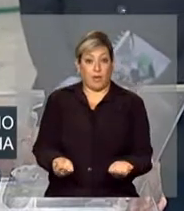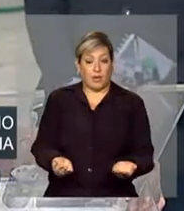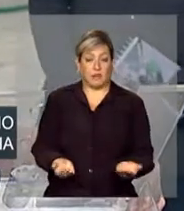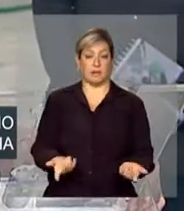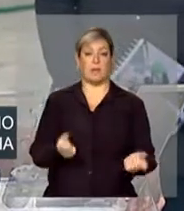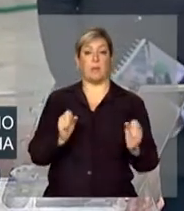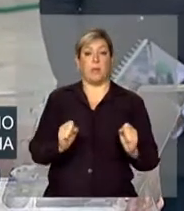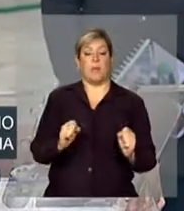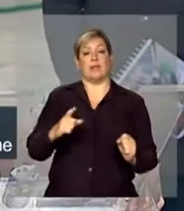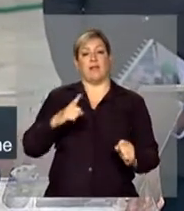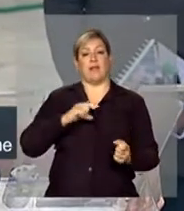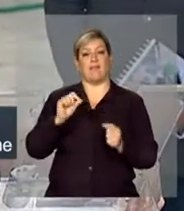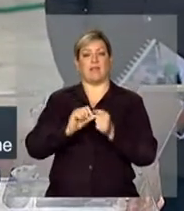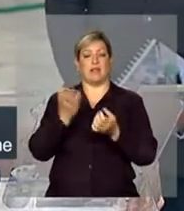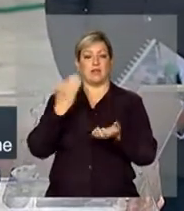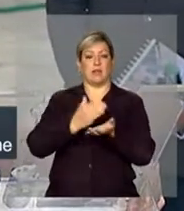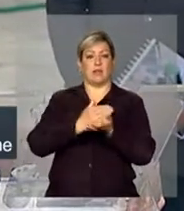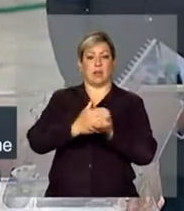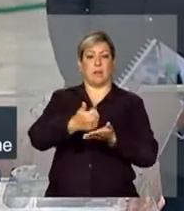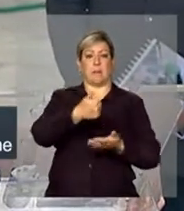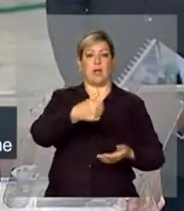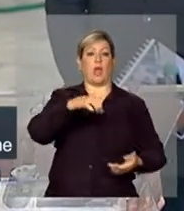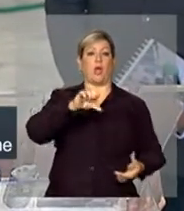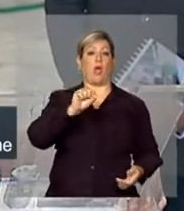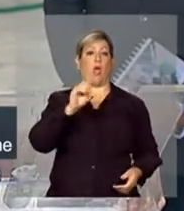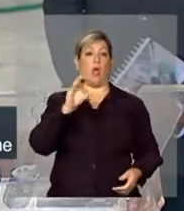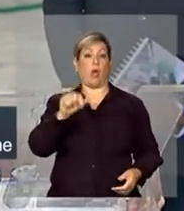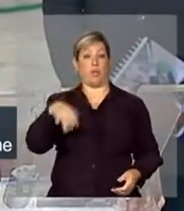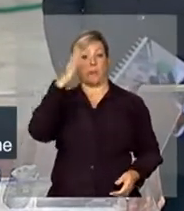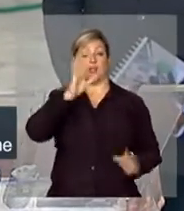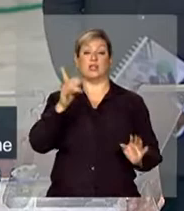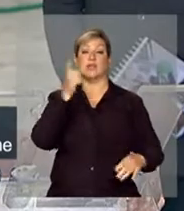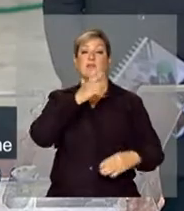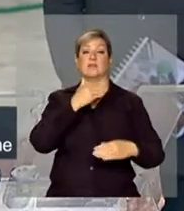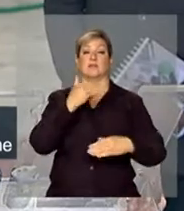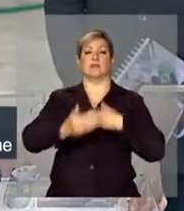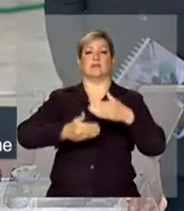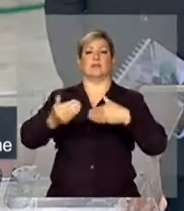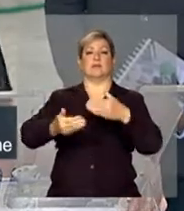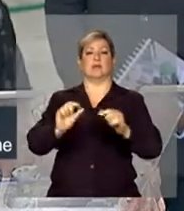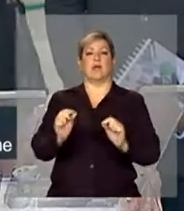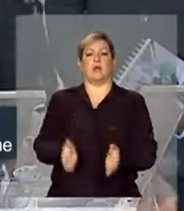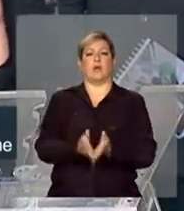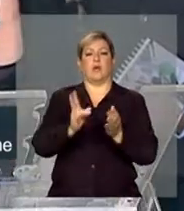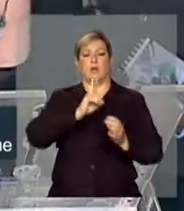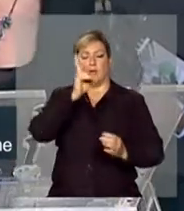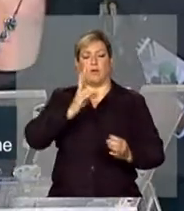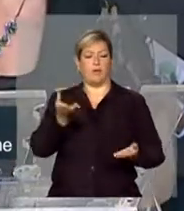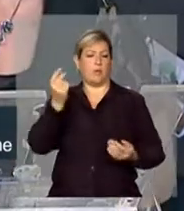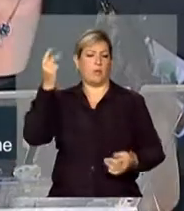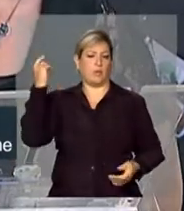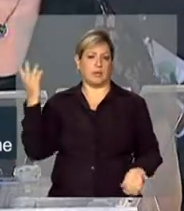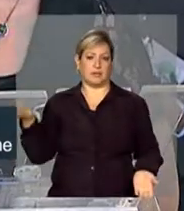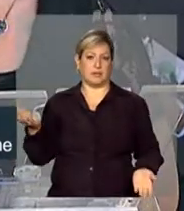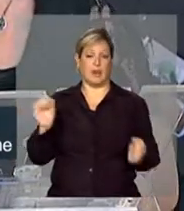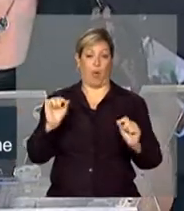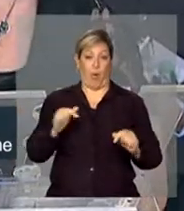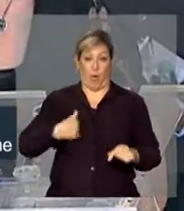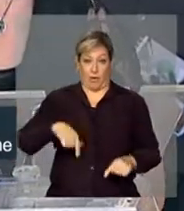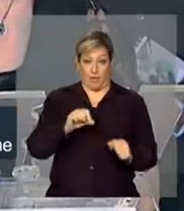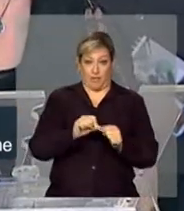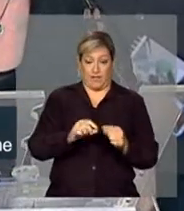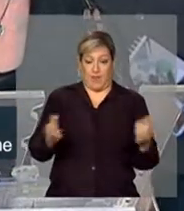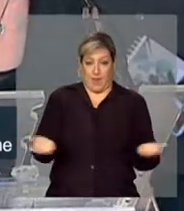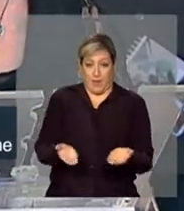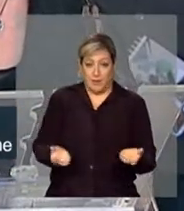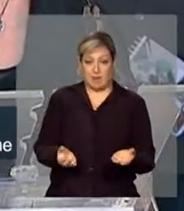feito no início da década de 80 e o Brasil já teria superado a extrema pobreza há muito tempo? O que nós fizemos hoje poderia